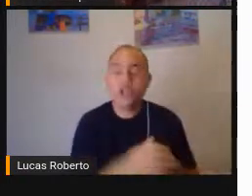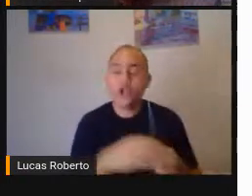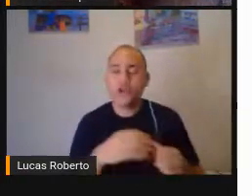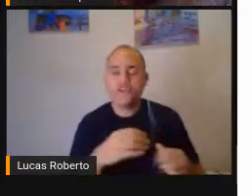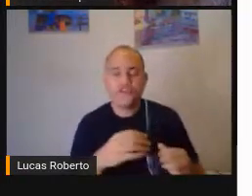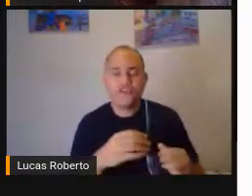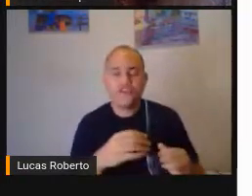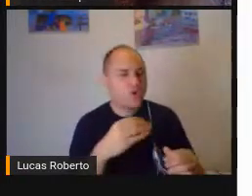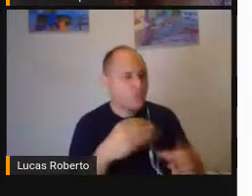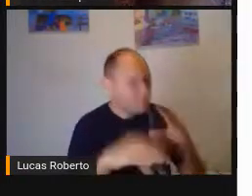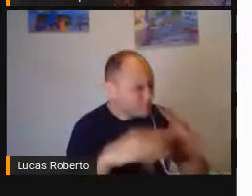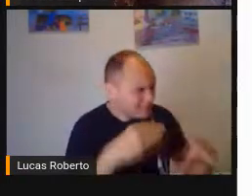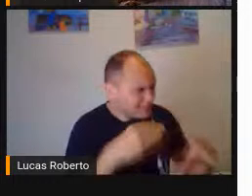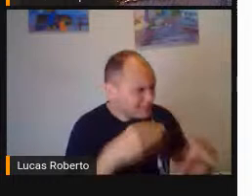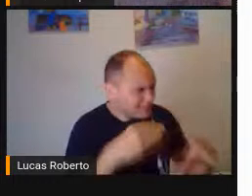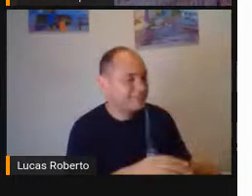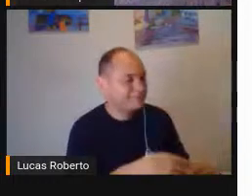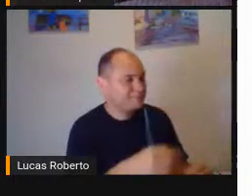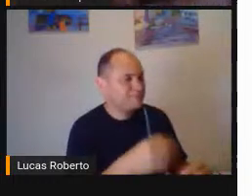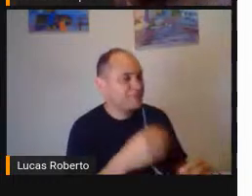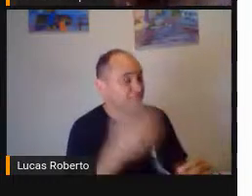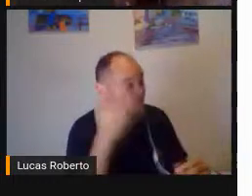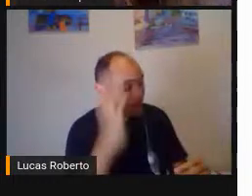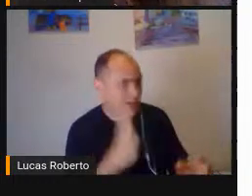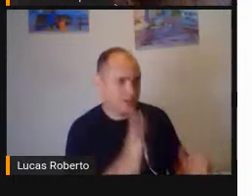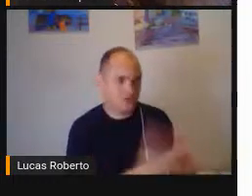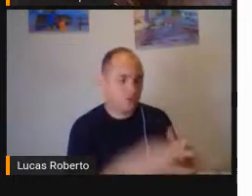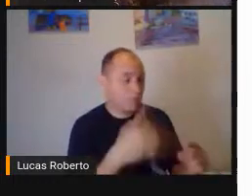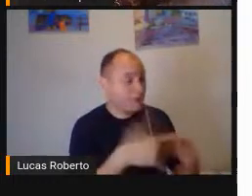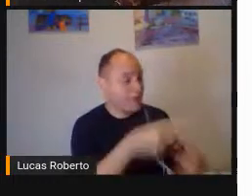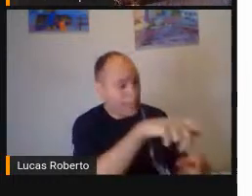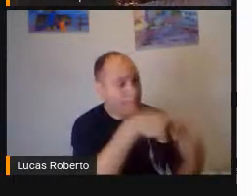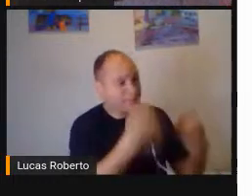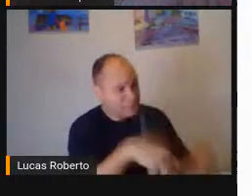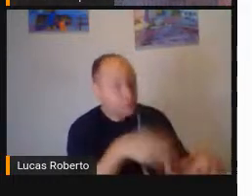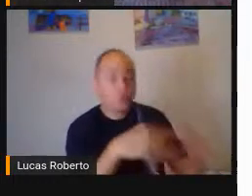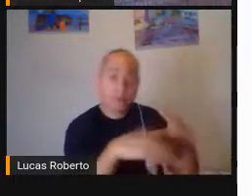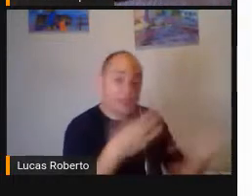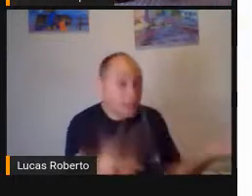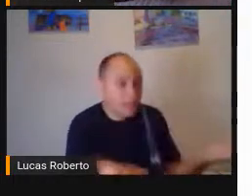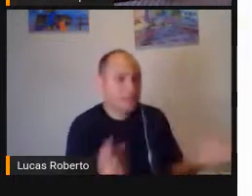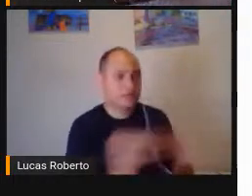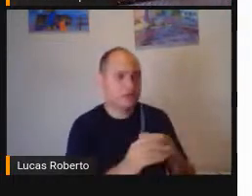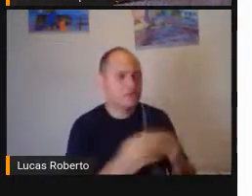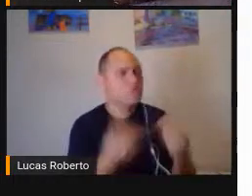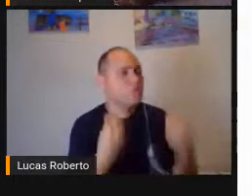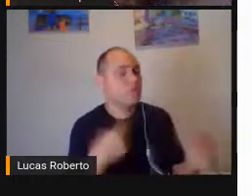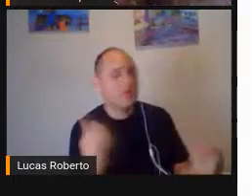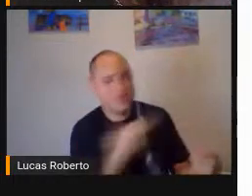precisa se comunicar De alguma forma Então como é que a gente Vai fazer isso Então a gente pensando